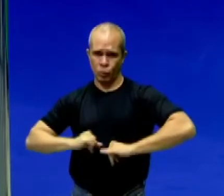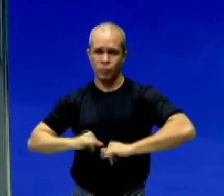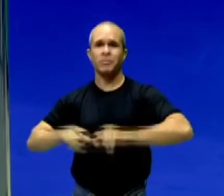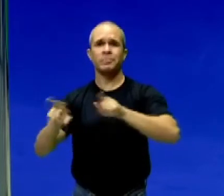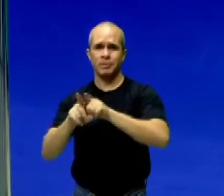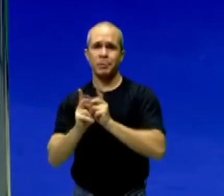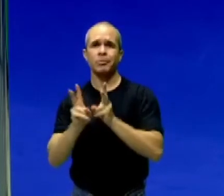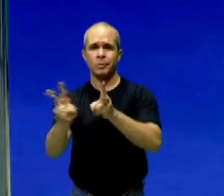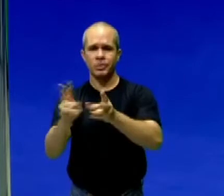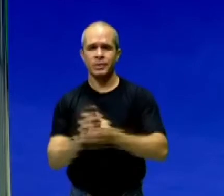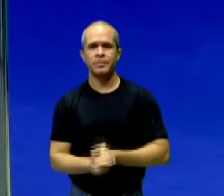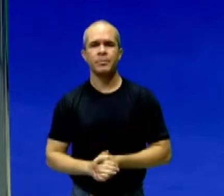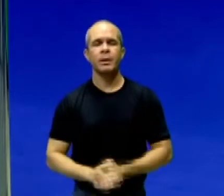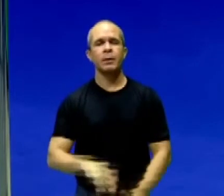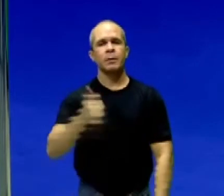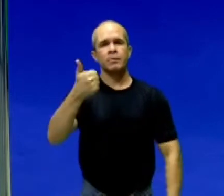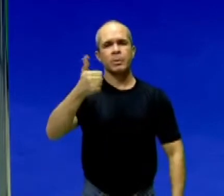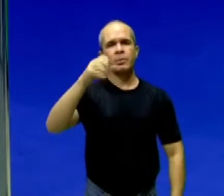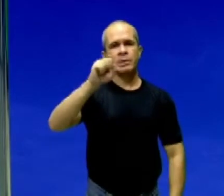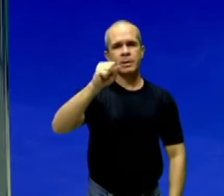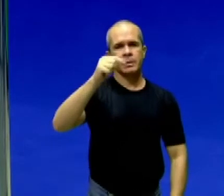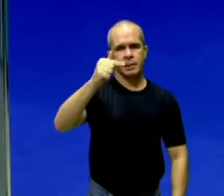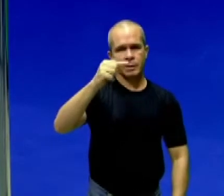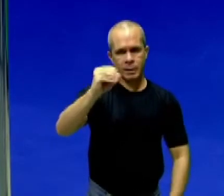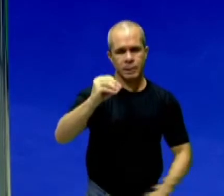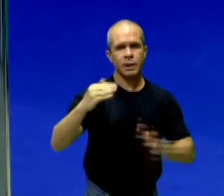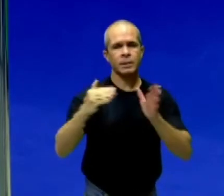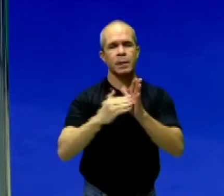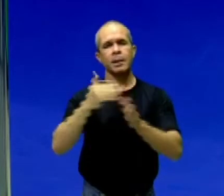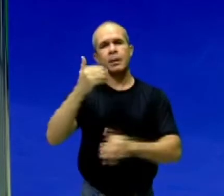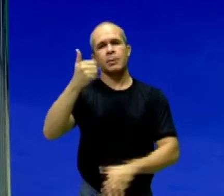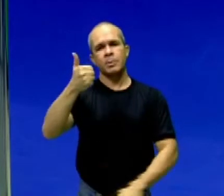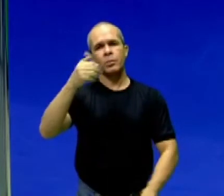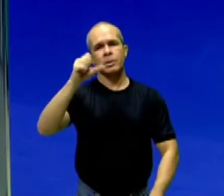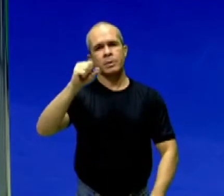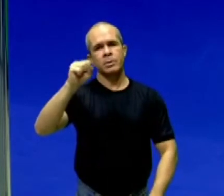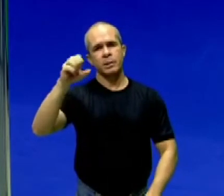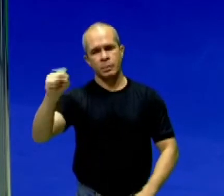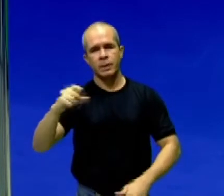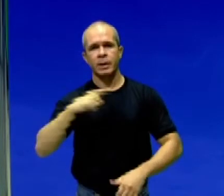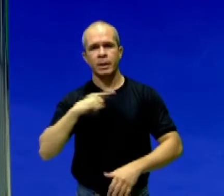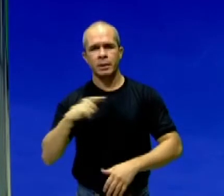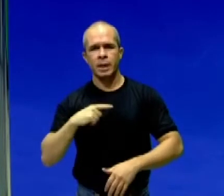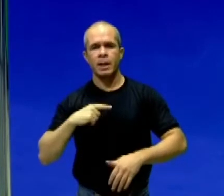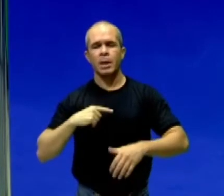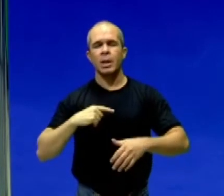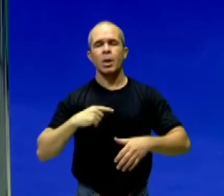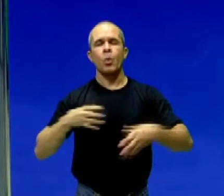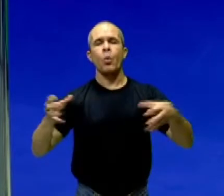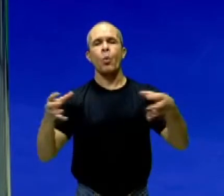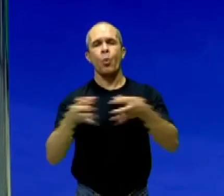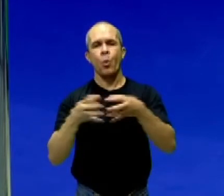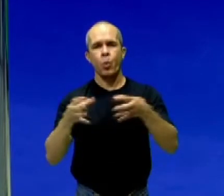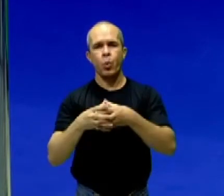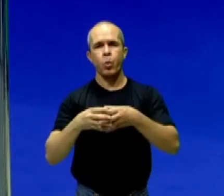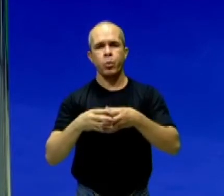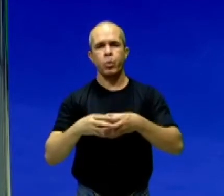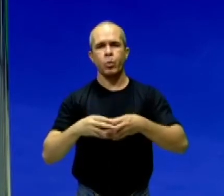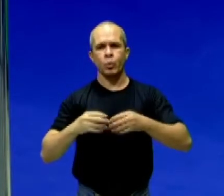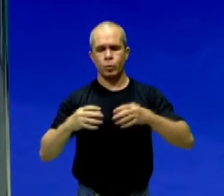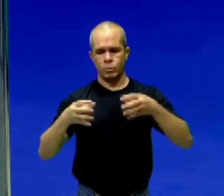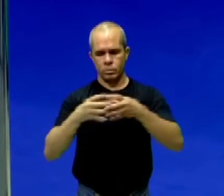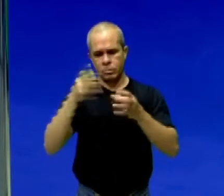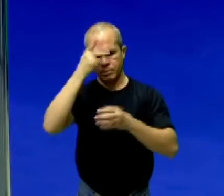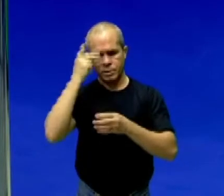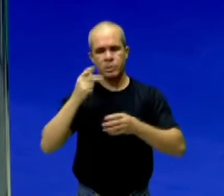Houve, de 1870 a 1888, o movimento Abolucionista. Esse movimento, ele